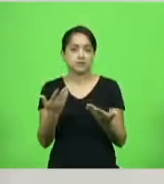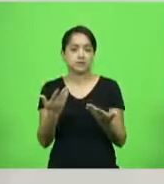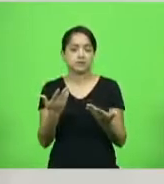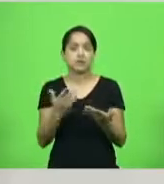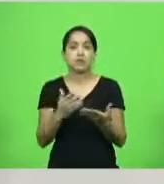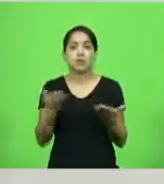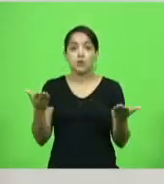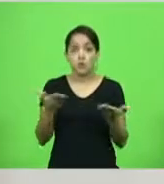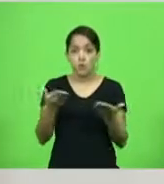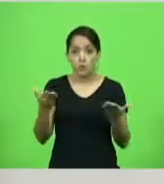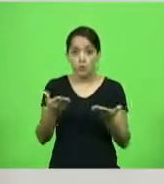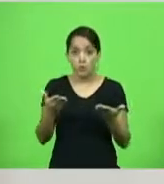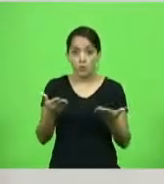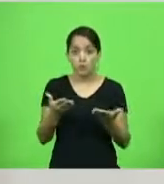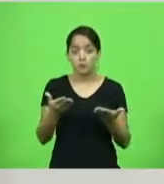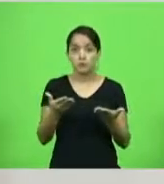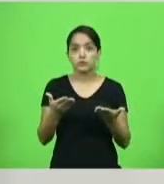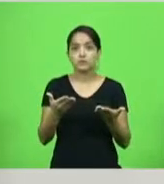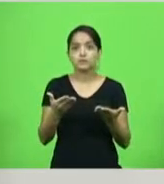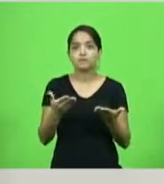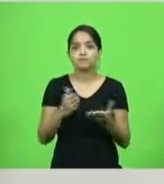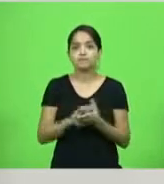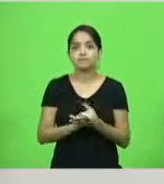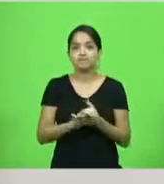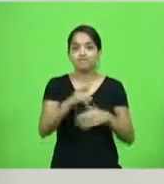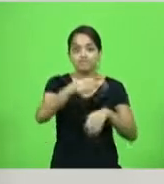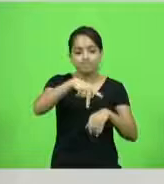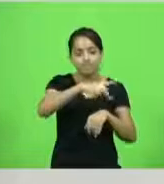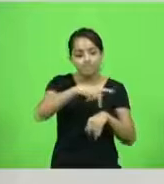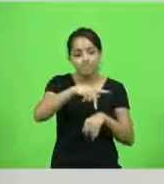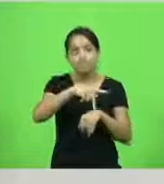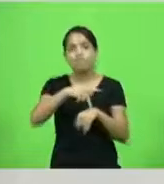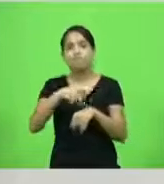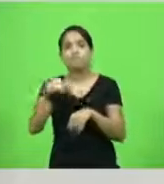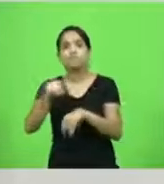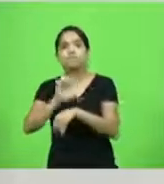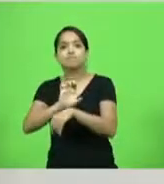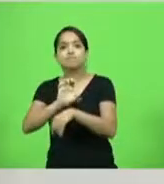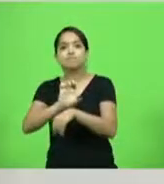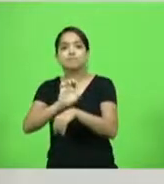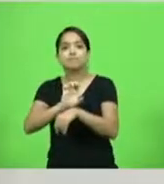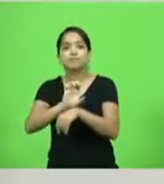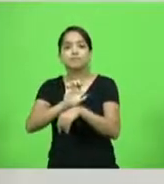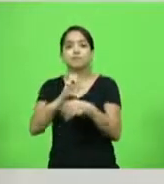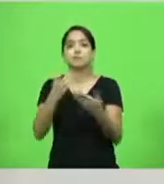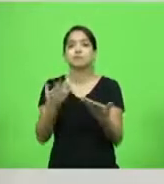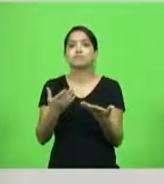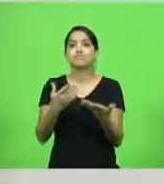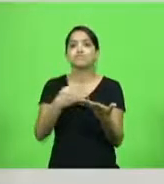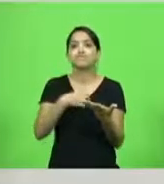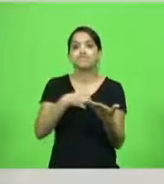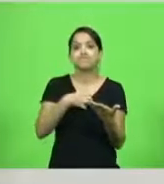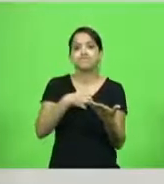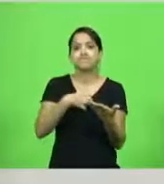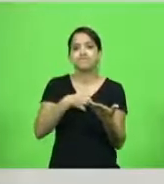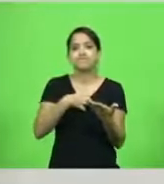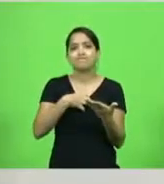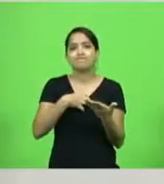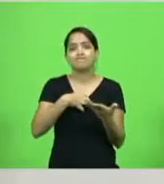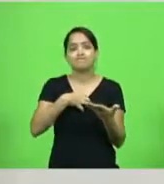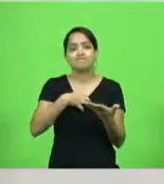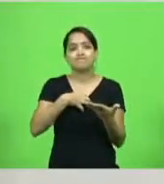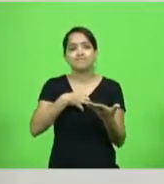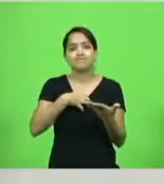hoje nós vemos uma situação no nosso país e no nosso Estado que a gente se sente compelida a deixar de acreditar,